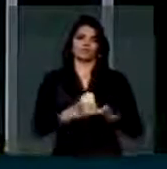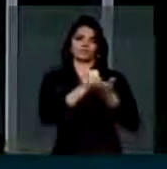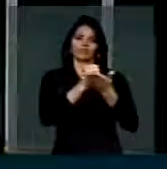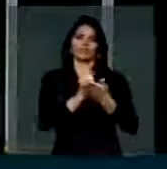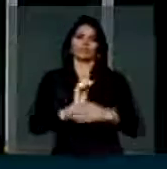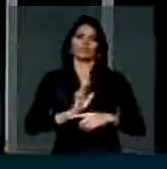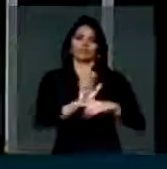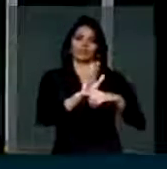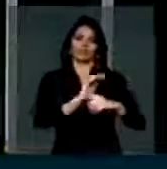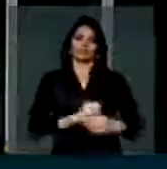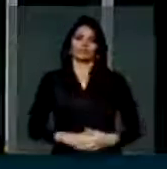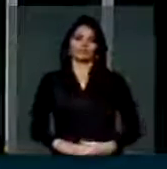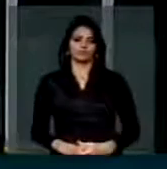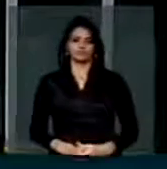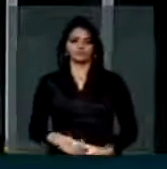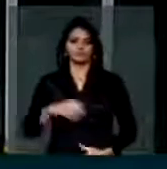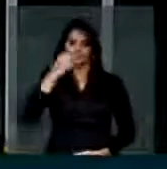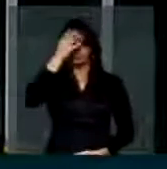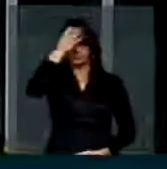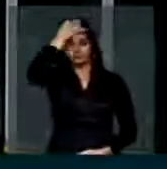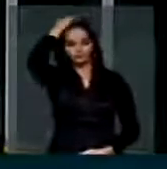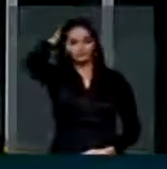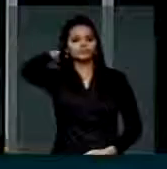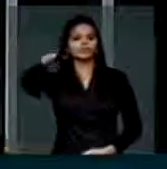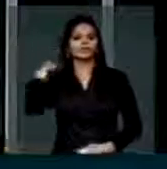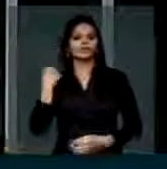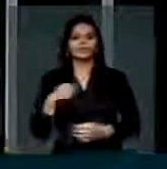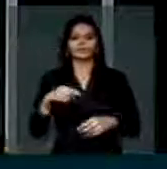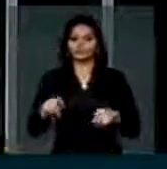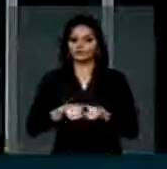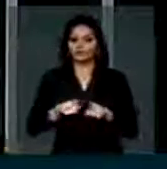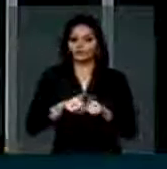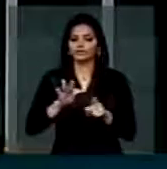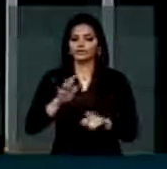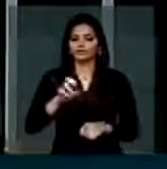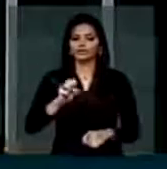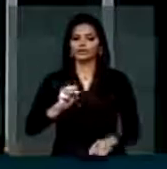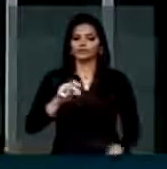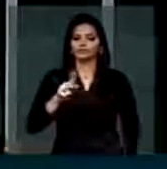solidariedade, e principalmente os transportadores brasileiros.